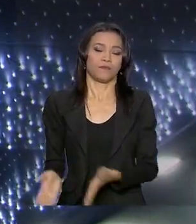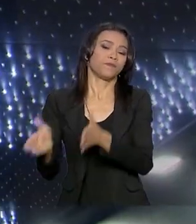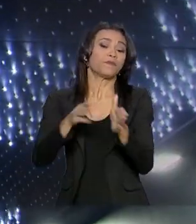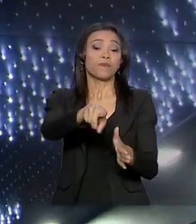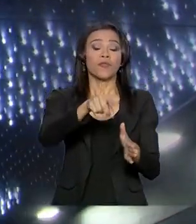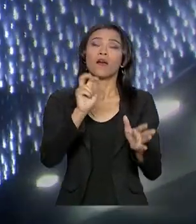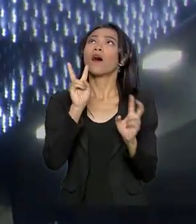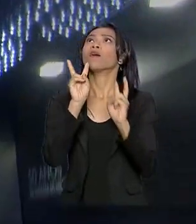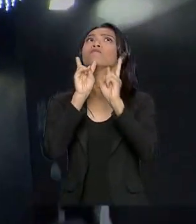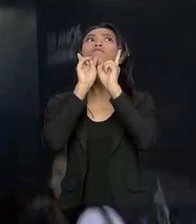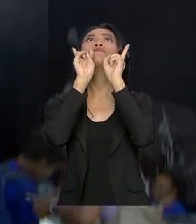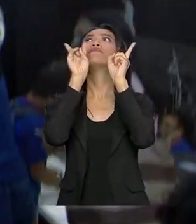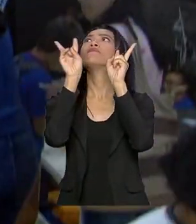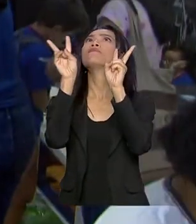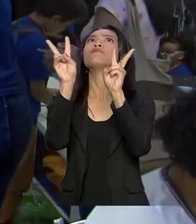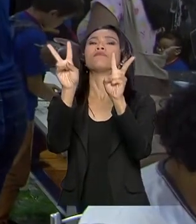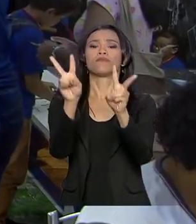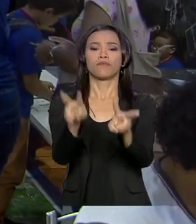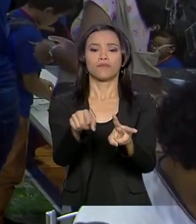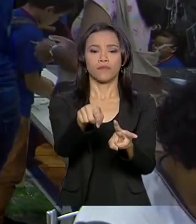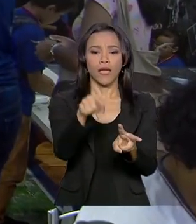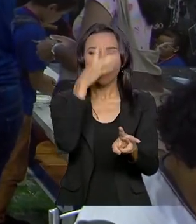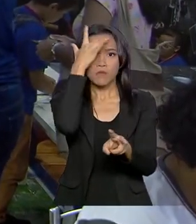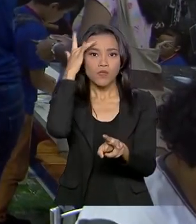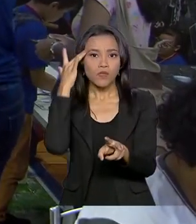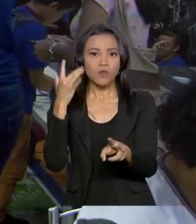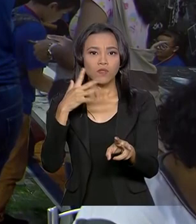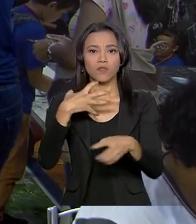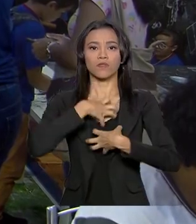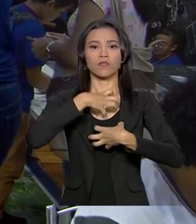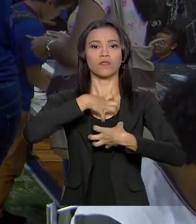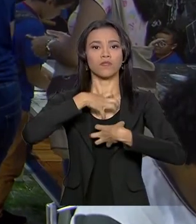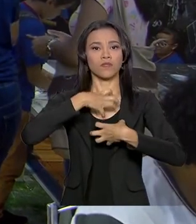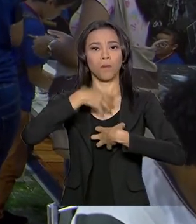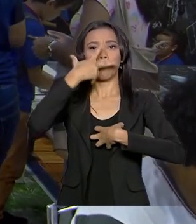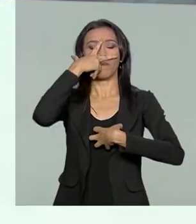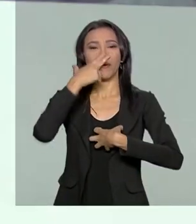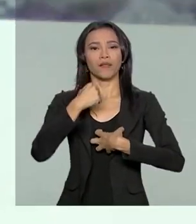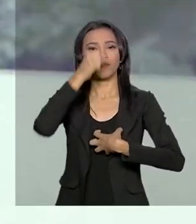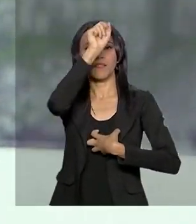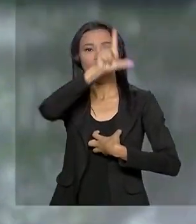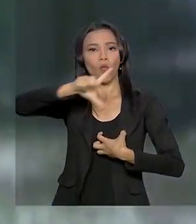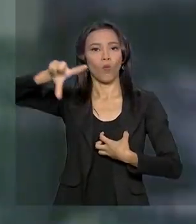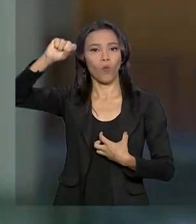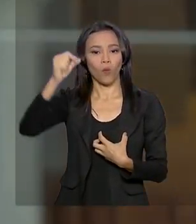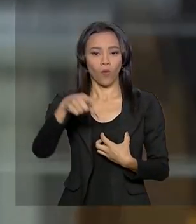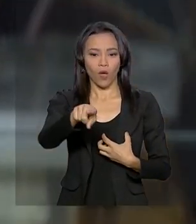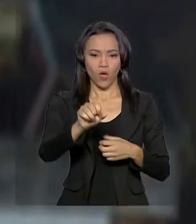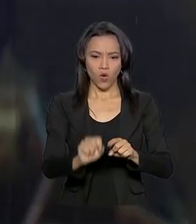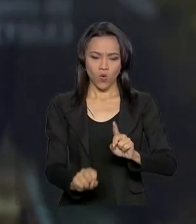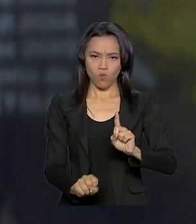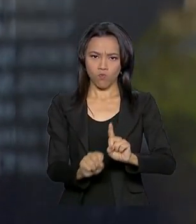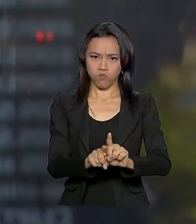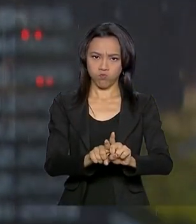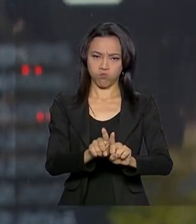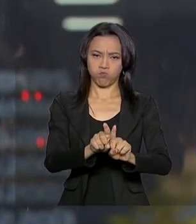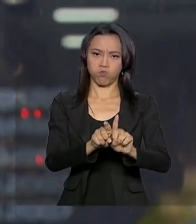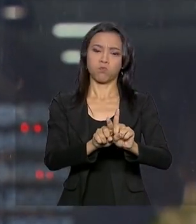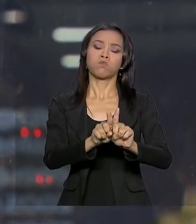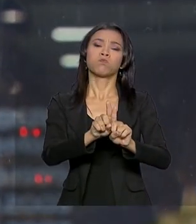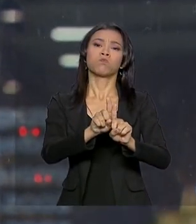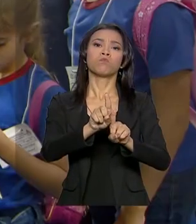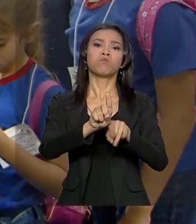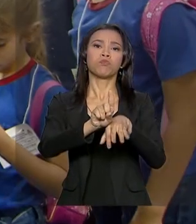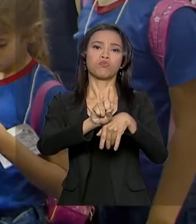teto lembra o espaço, para que o visitante já se sinta ambientado. Os foguetes em exposição são a